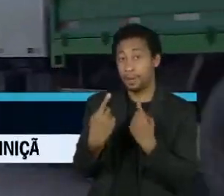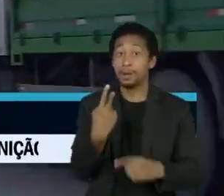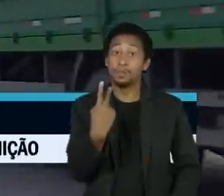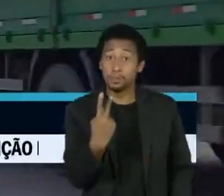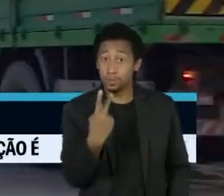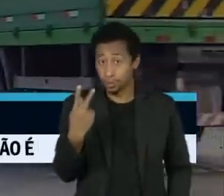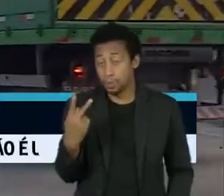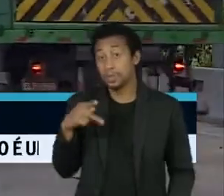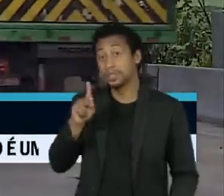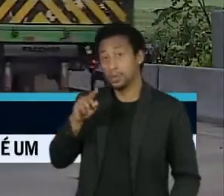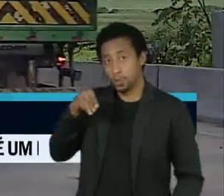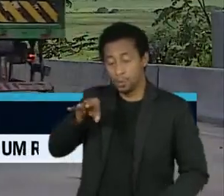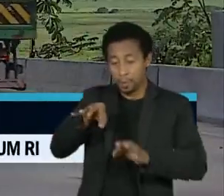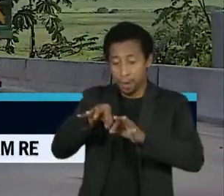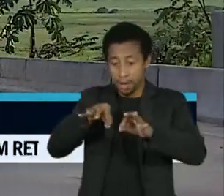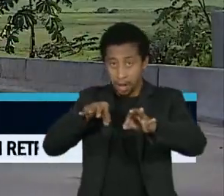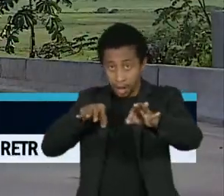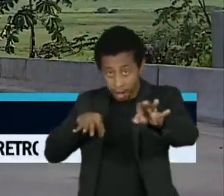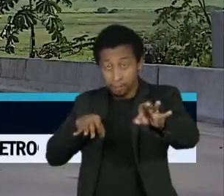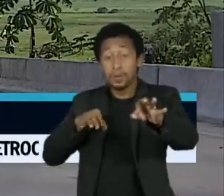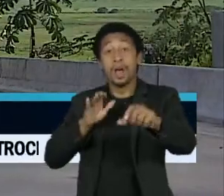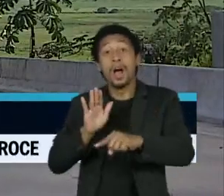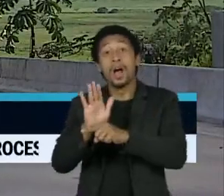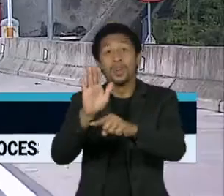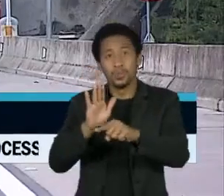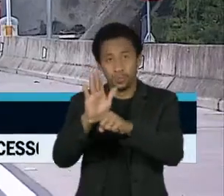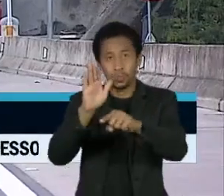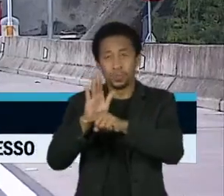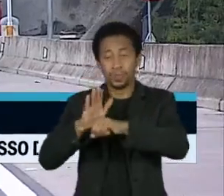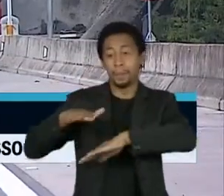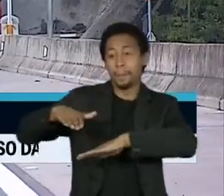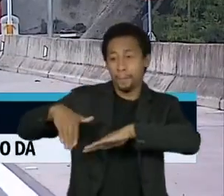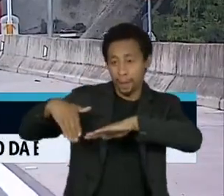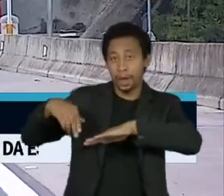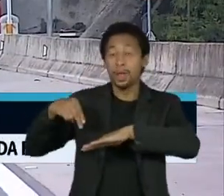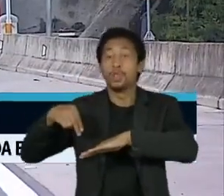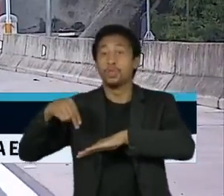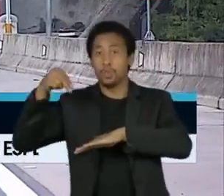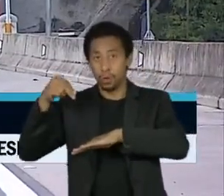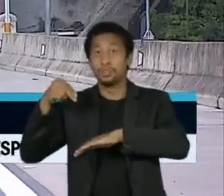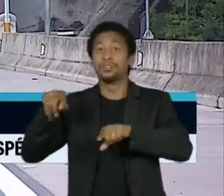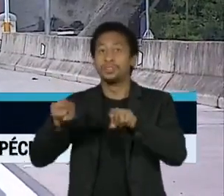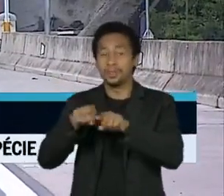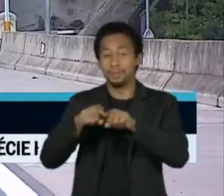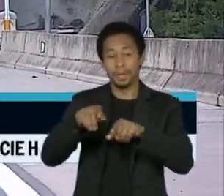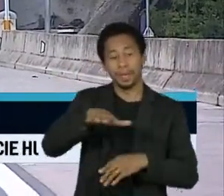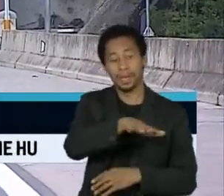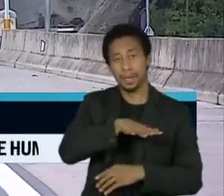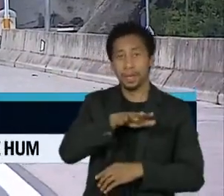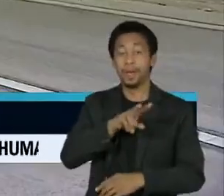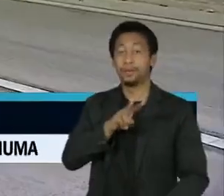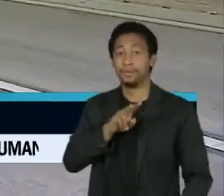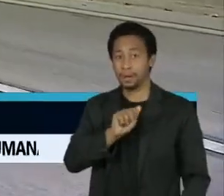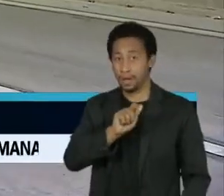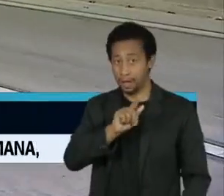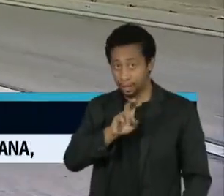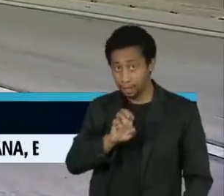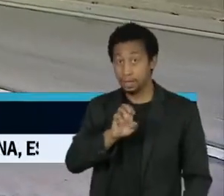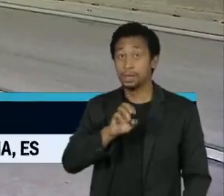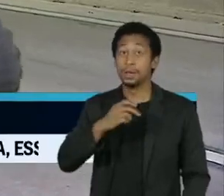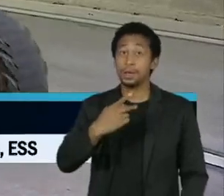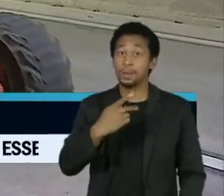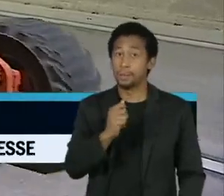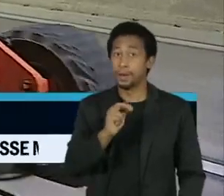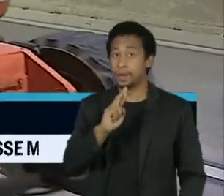de extensão e servirá para a subida entre o litoral norte de São Paulo e o Vale do Paraíba. A obra beneficia mais de 3 milhões de